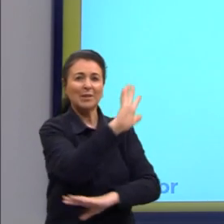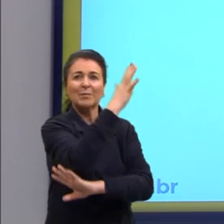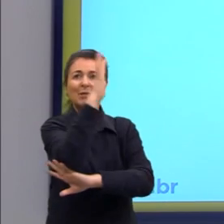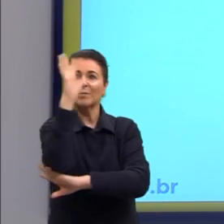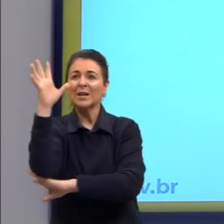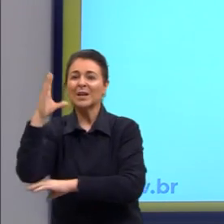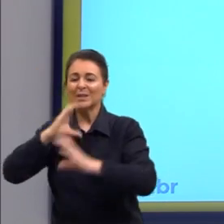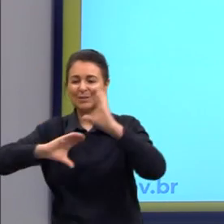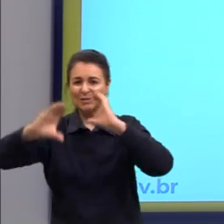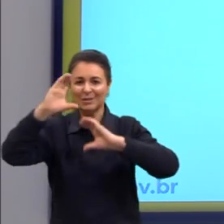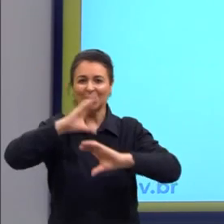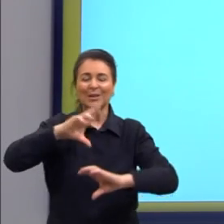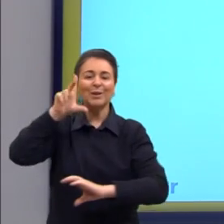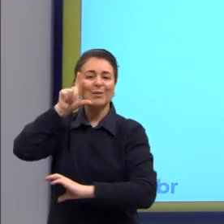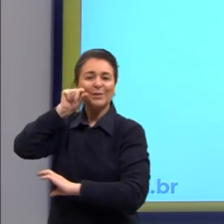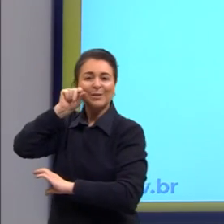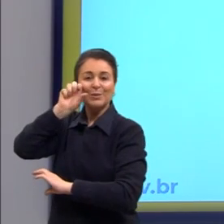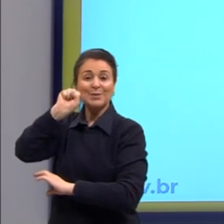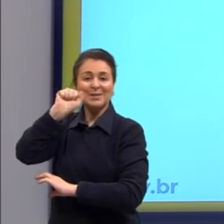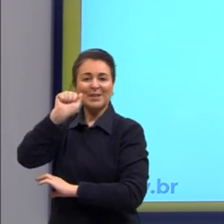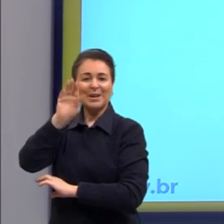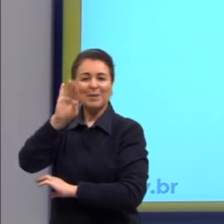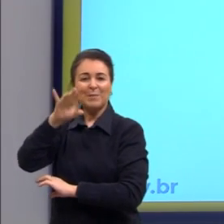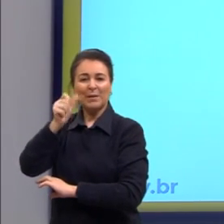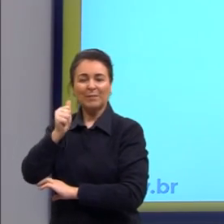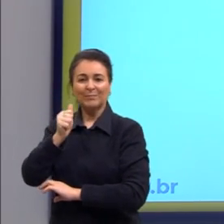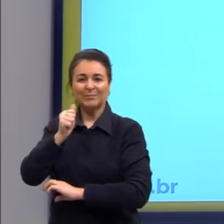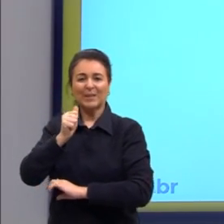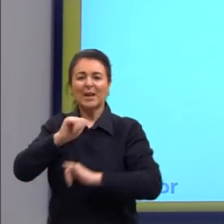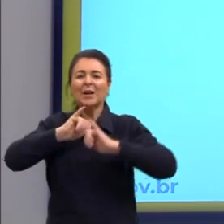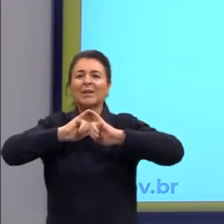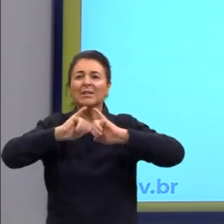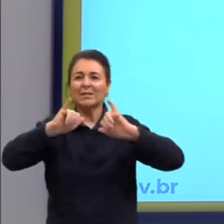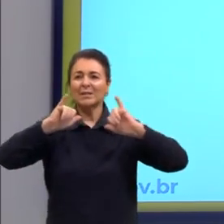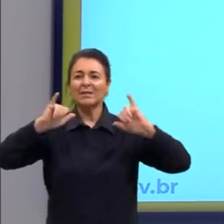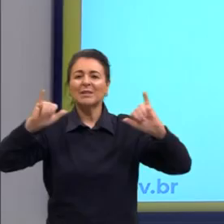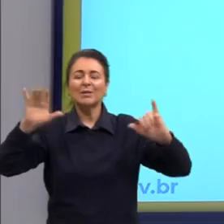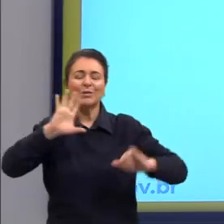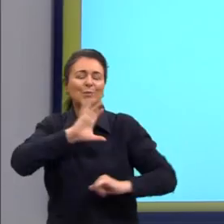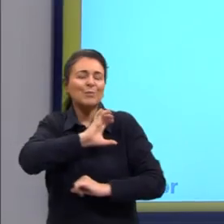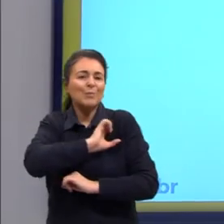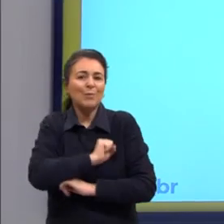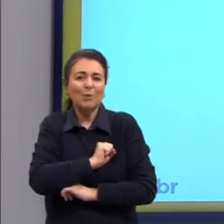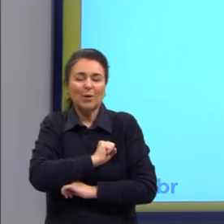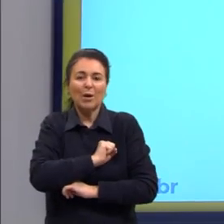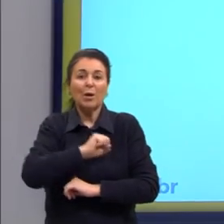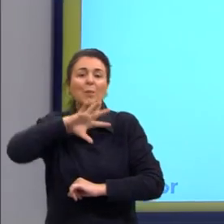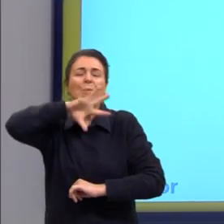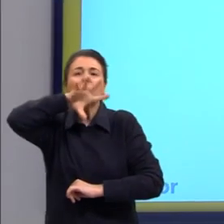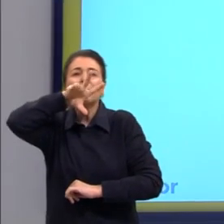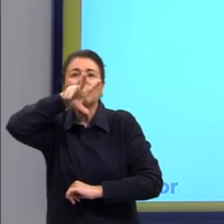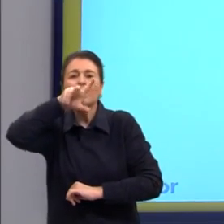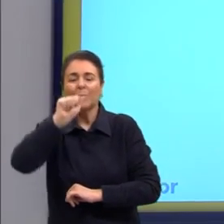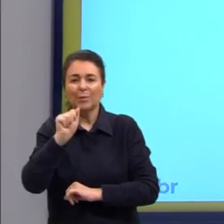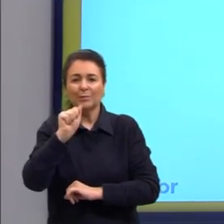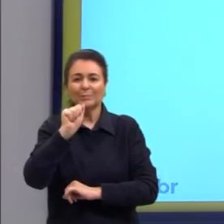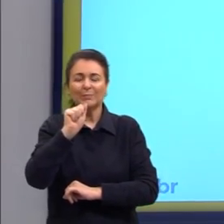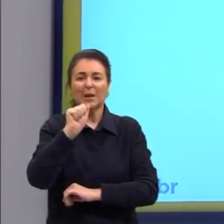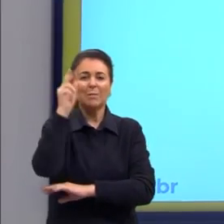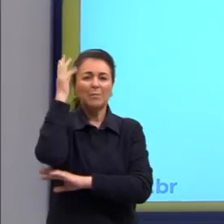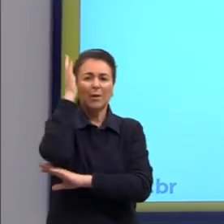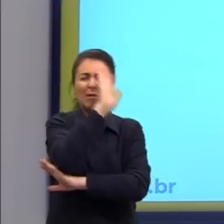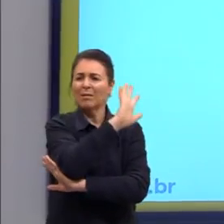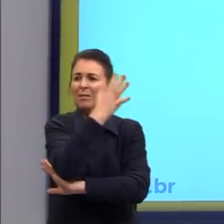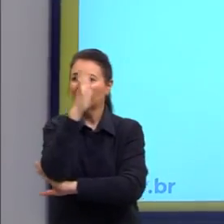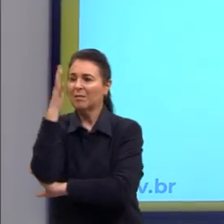o sabiá. Então, aqui é uma declaração de amor pela fauna, pela flora, pelo Brasil. Porque ele está lá fora e ele está